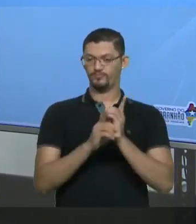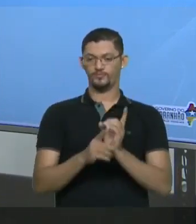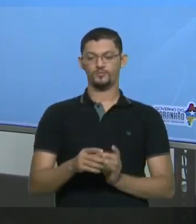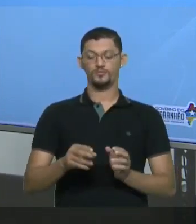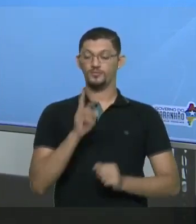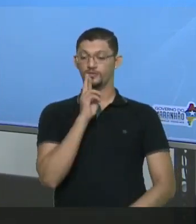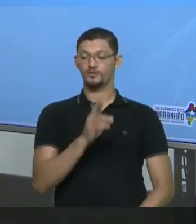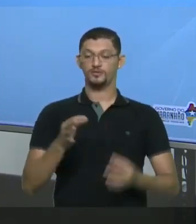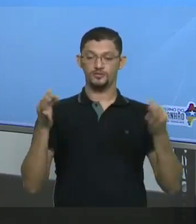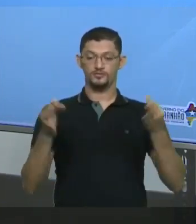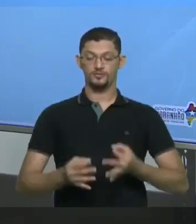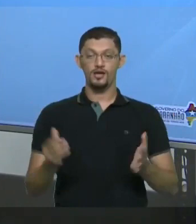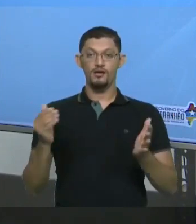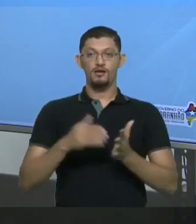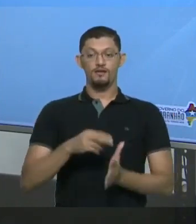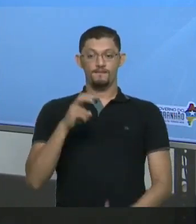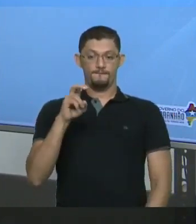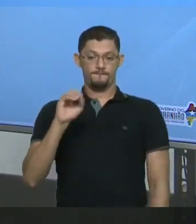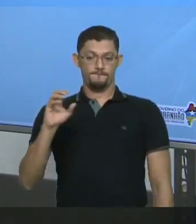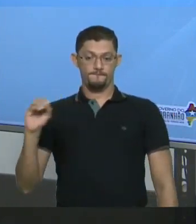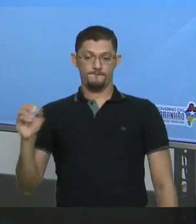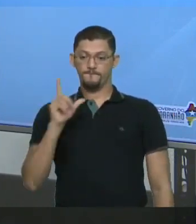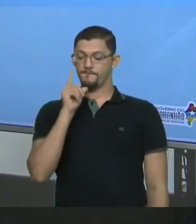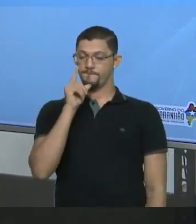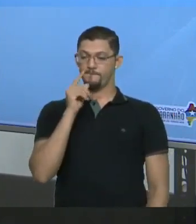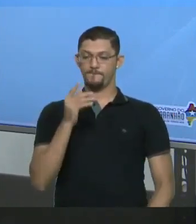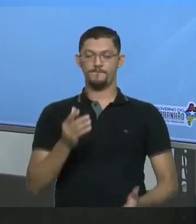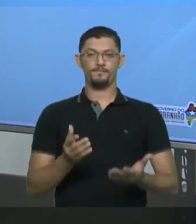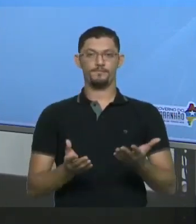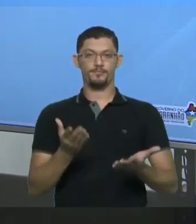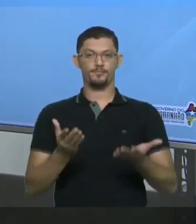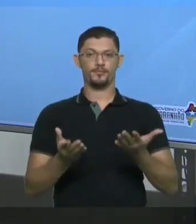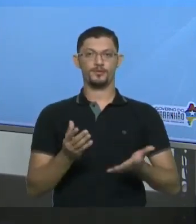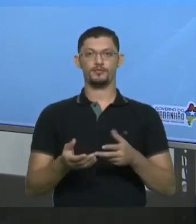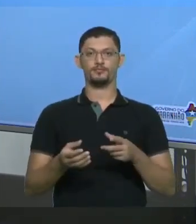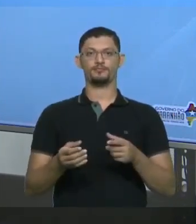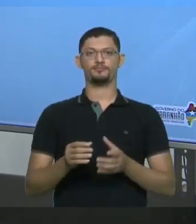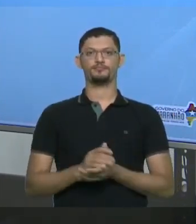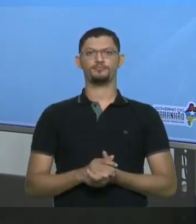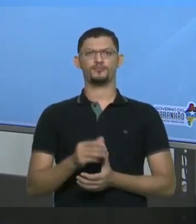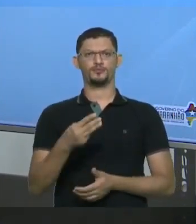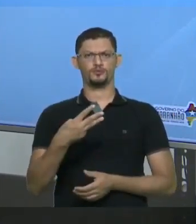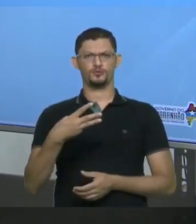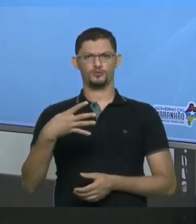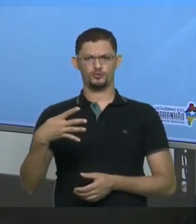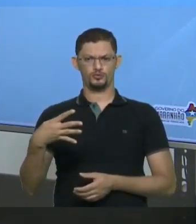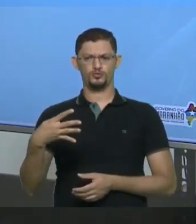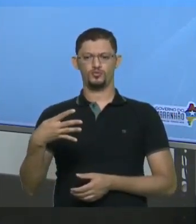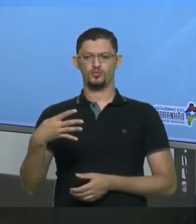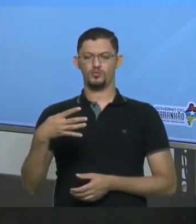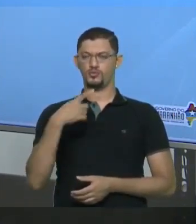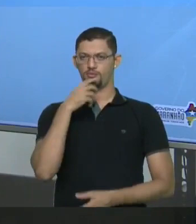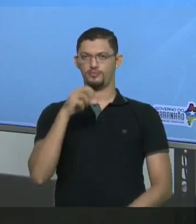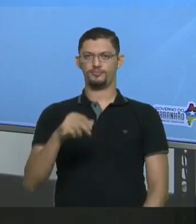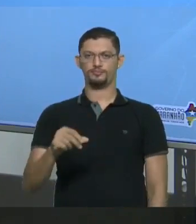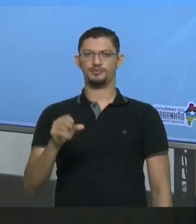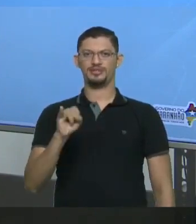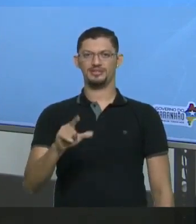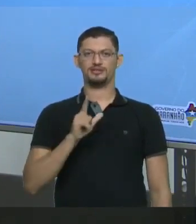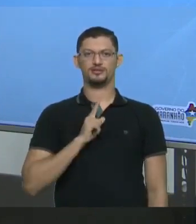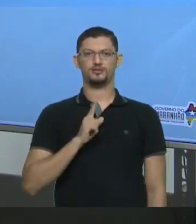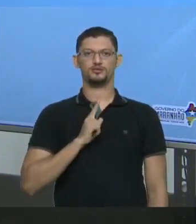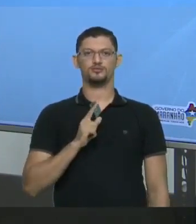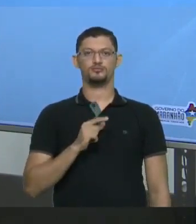Para 500 gramas de água Então se 100 gramas de água Dissolve Em 34 gramas de sal Se eu tiver